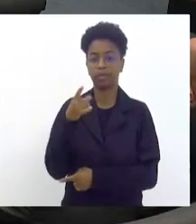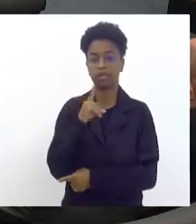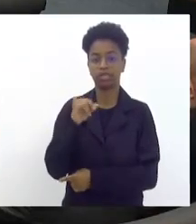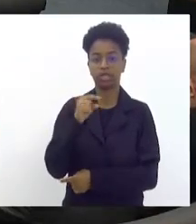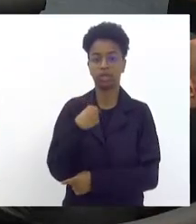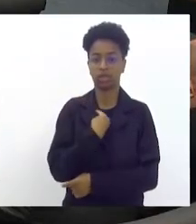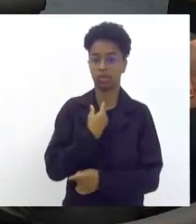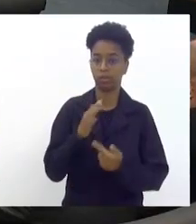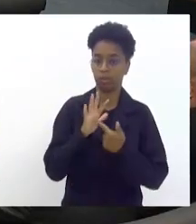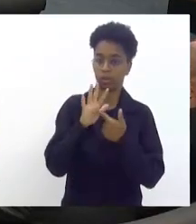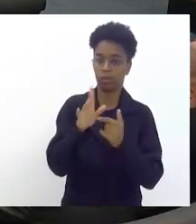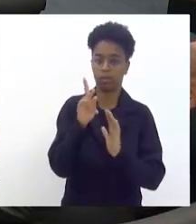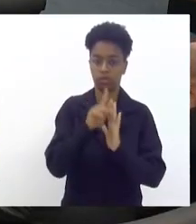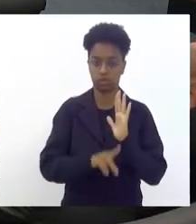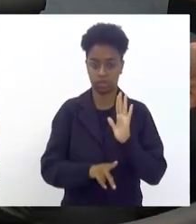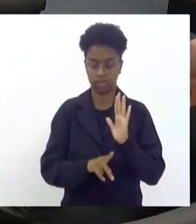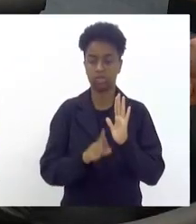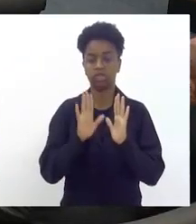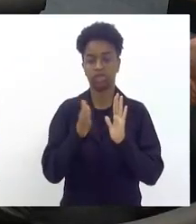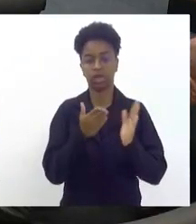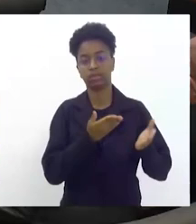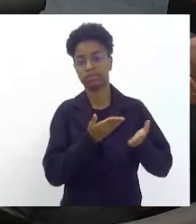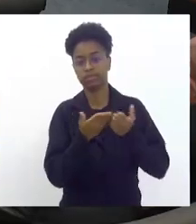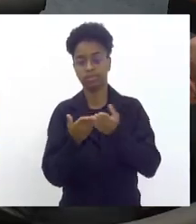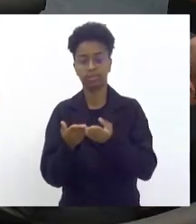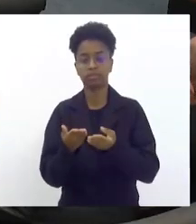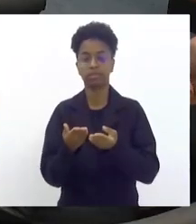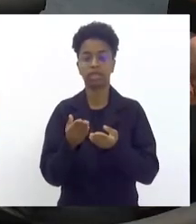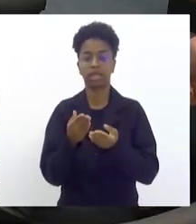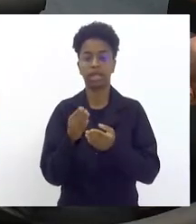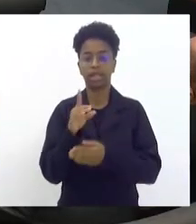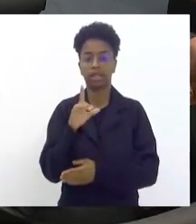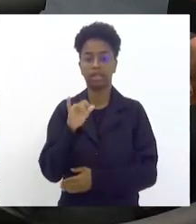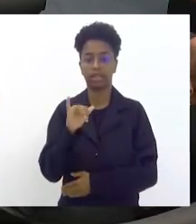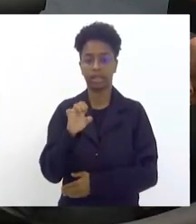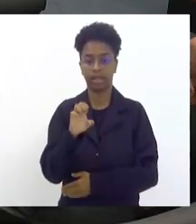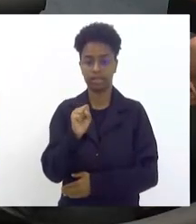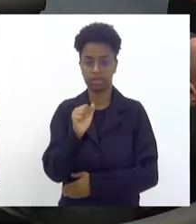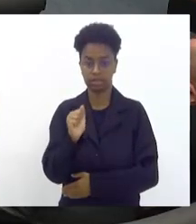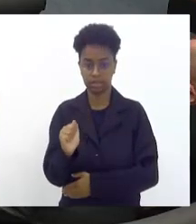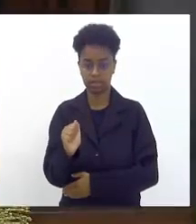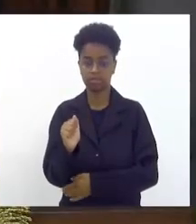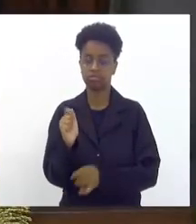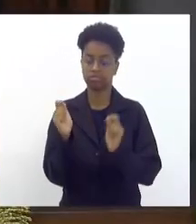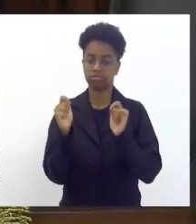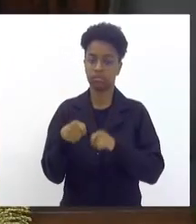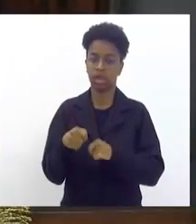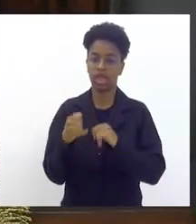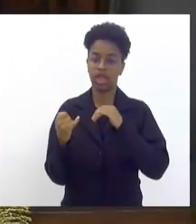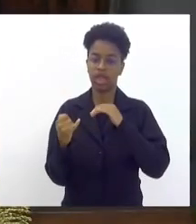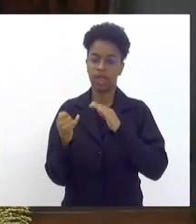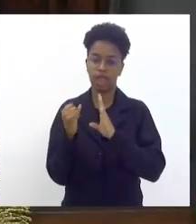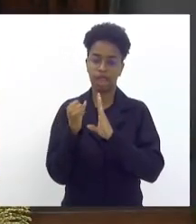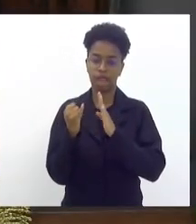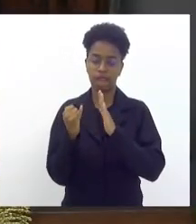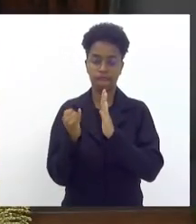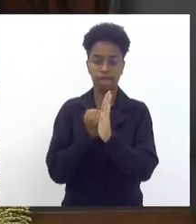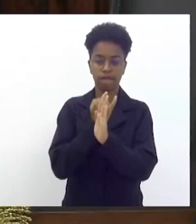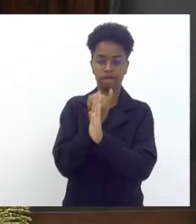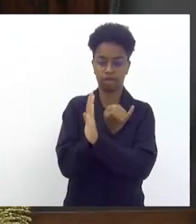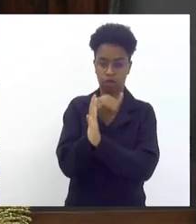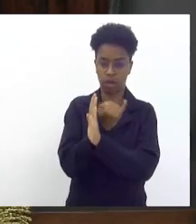projeto nós já encaminhamos a Aliesa para poder de maneira informal colocar